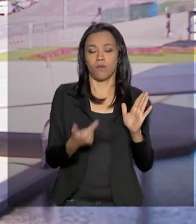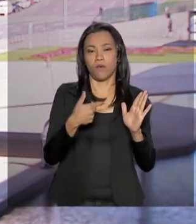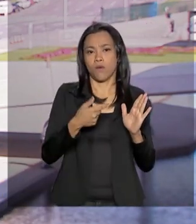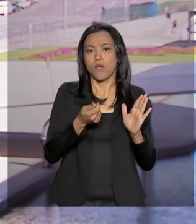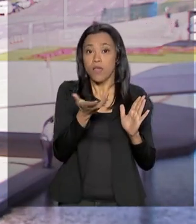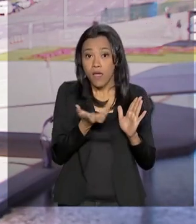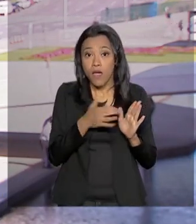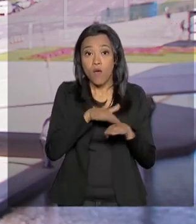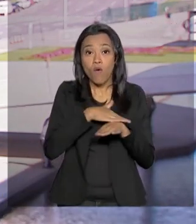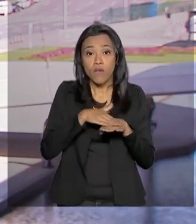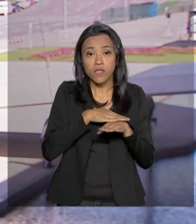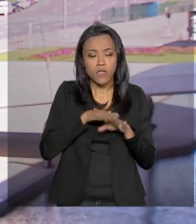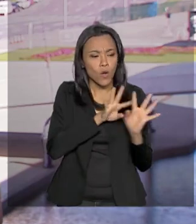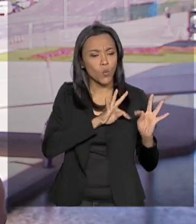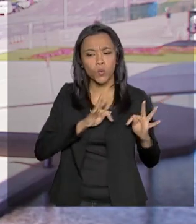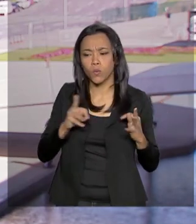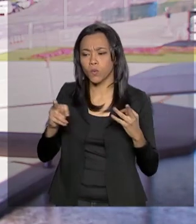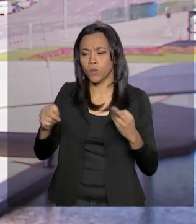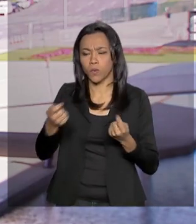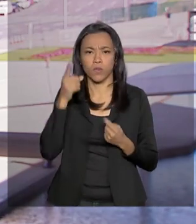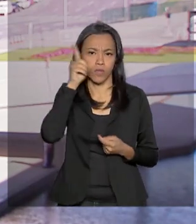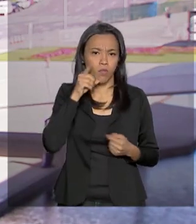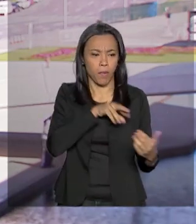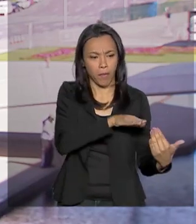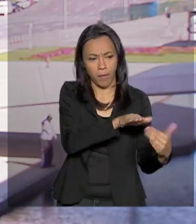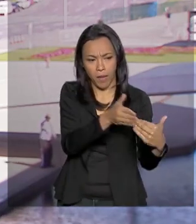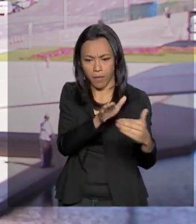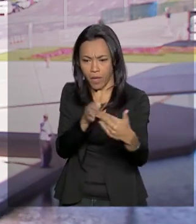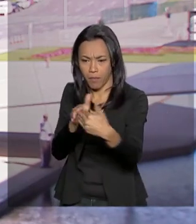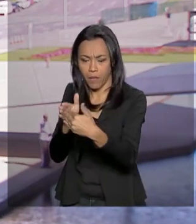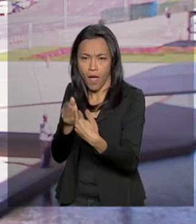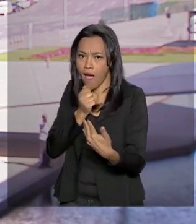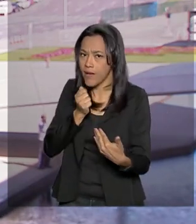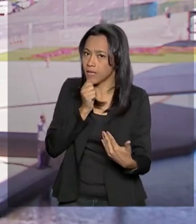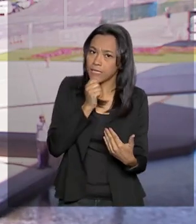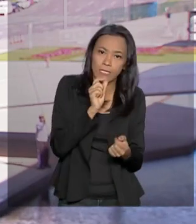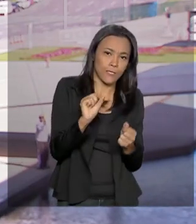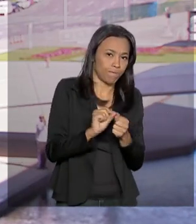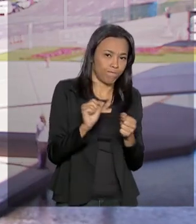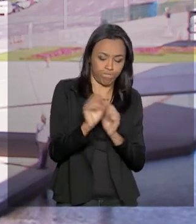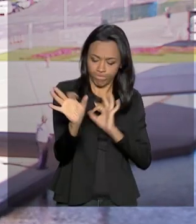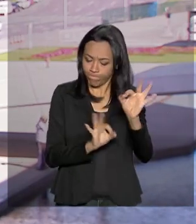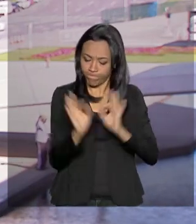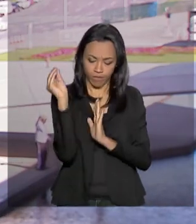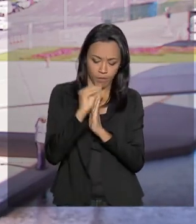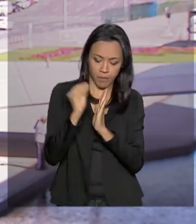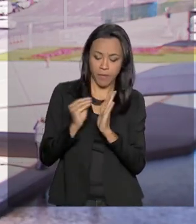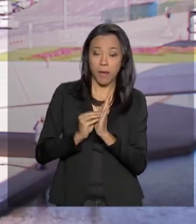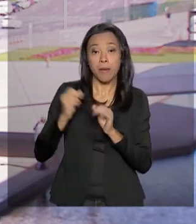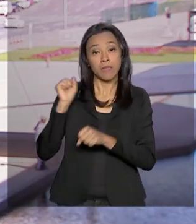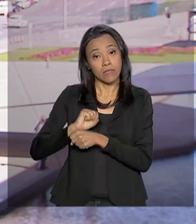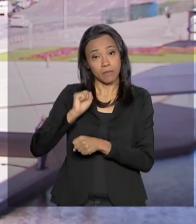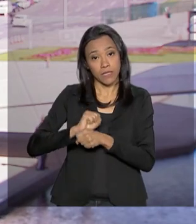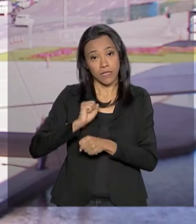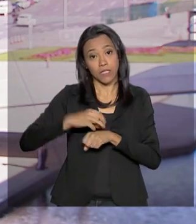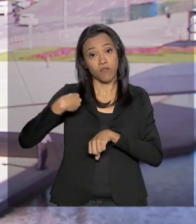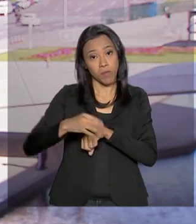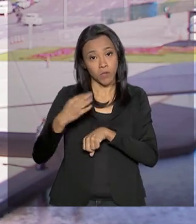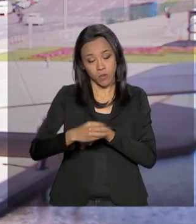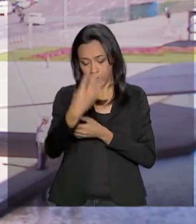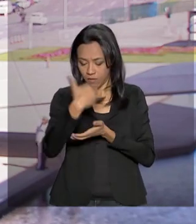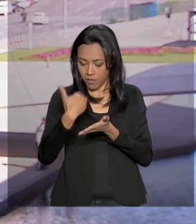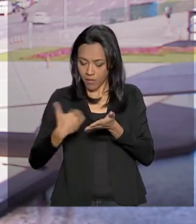ele ainda não fixou uma data para a apresentação do parecer, deve fazer isso quando tiver todos os dados lá em mente, mas já